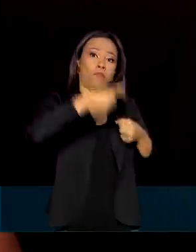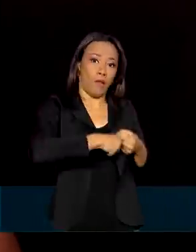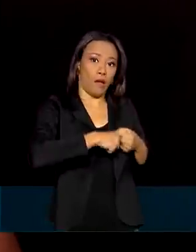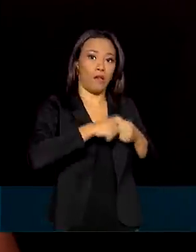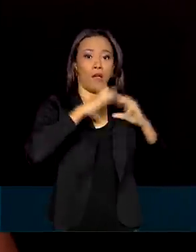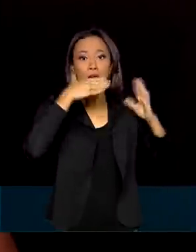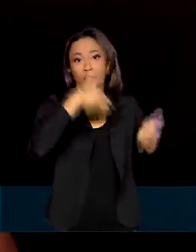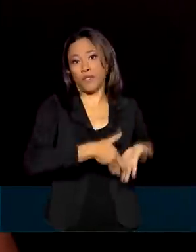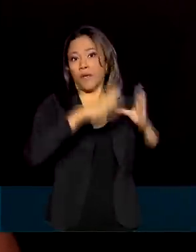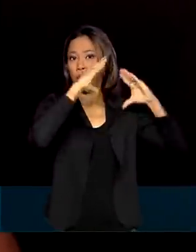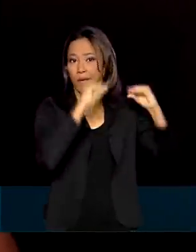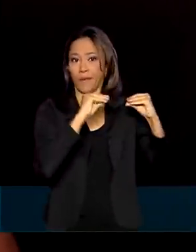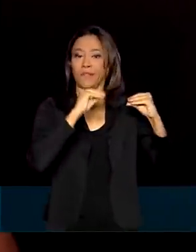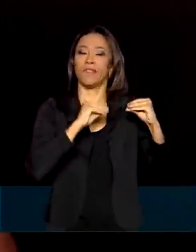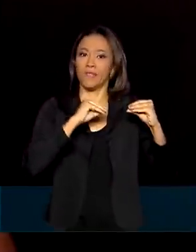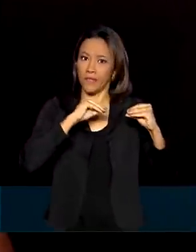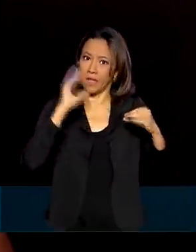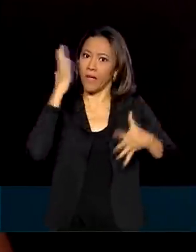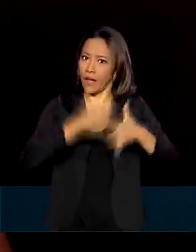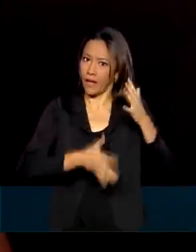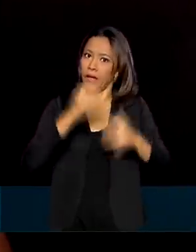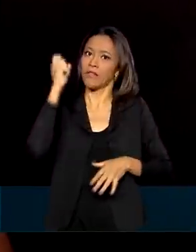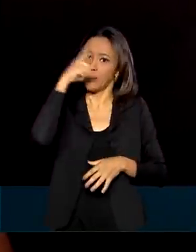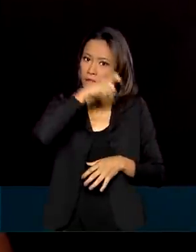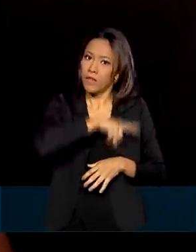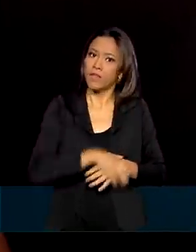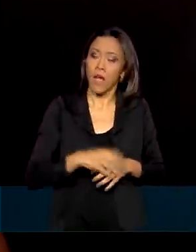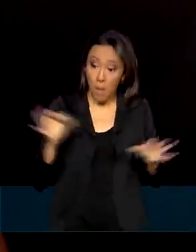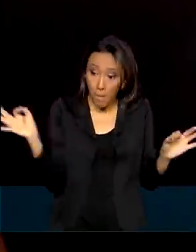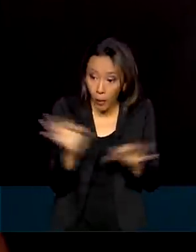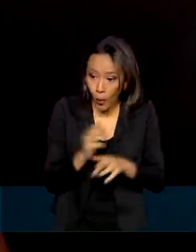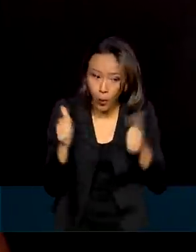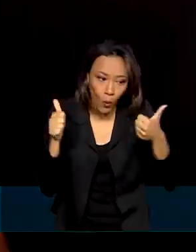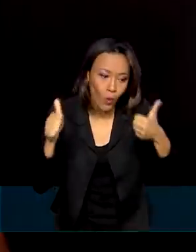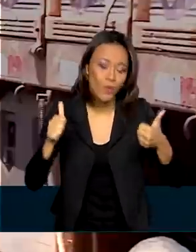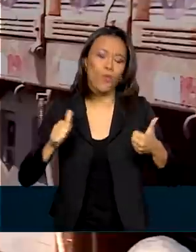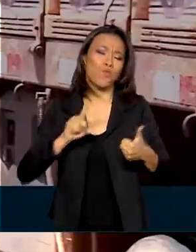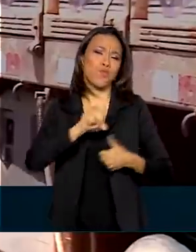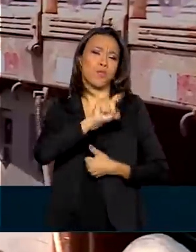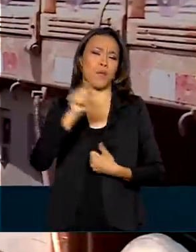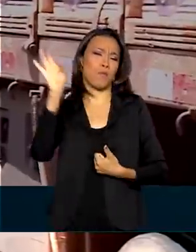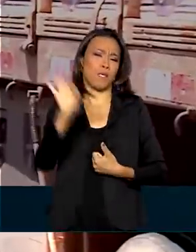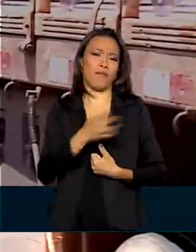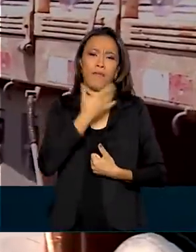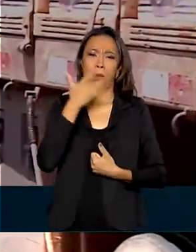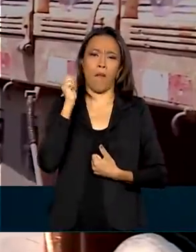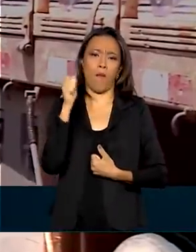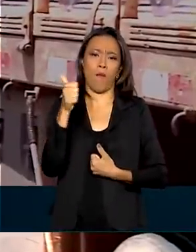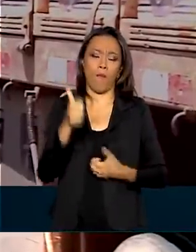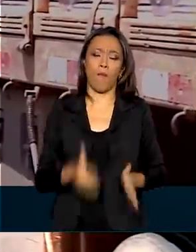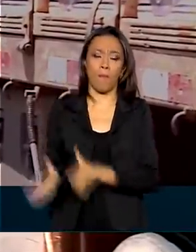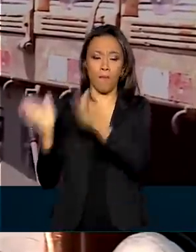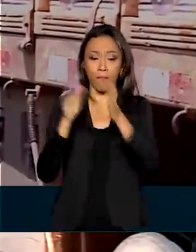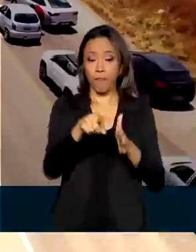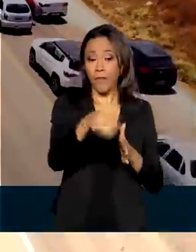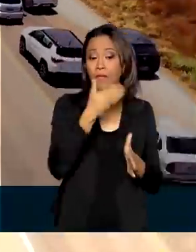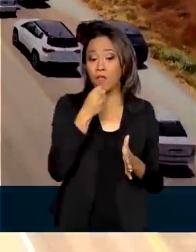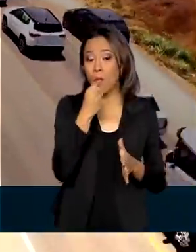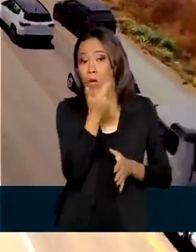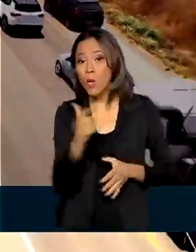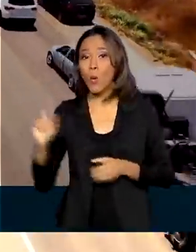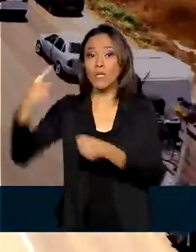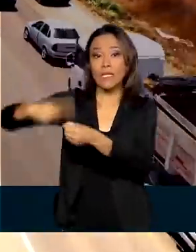à noite. Aí é bastante complicado. Quando estiver tudo pronto? Vai melhorar 100%. Márcio mora em Nina Rodrigues,